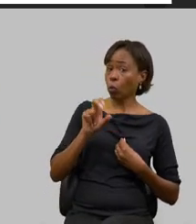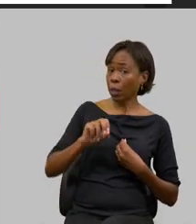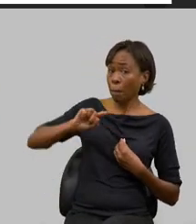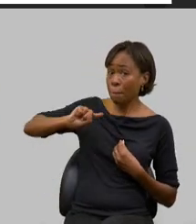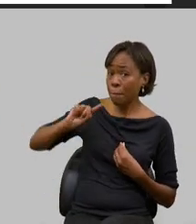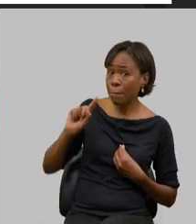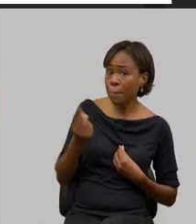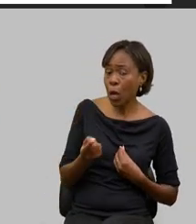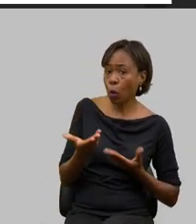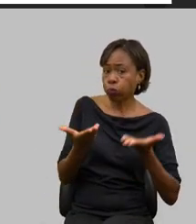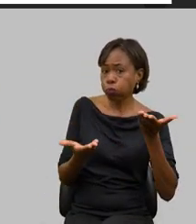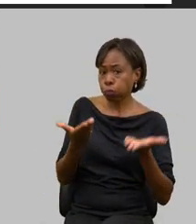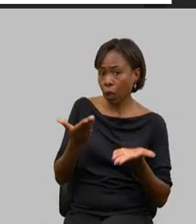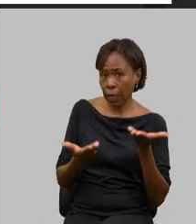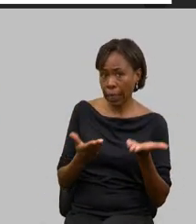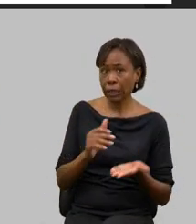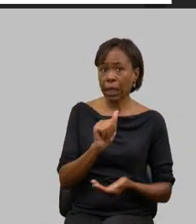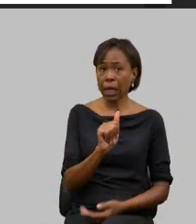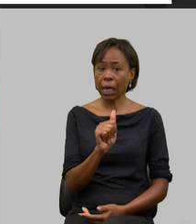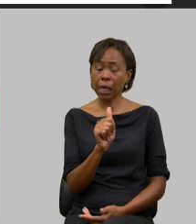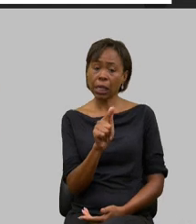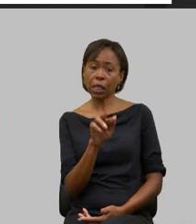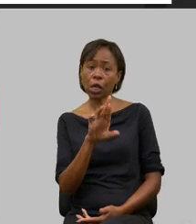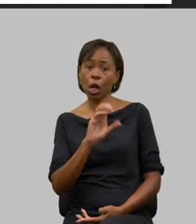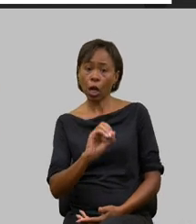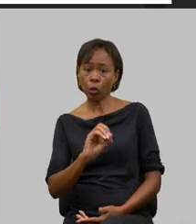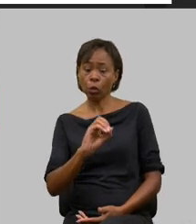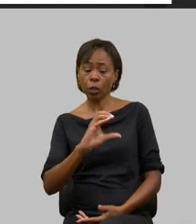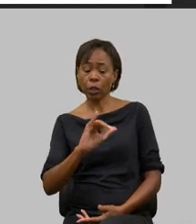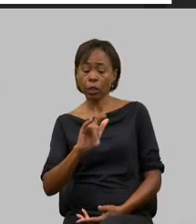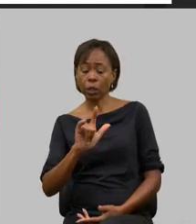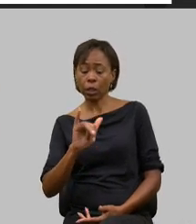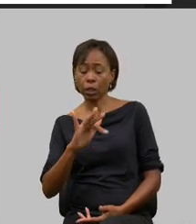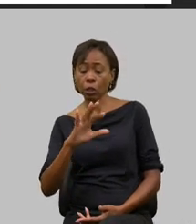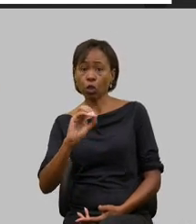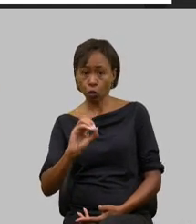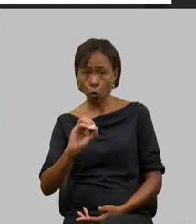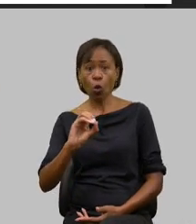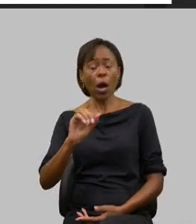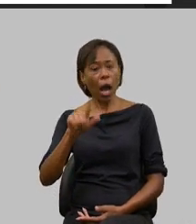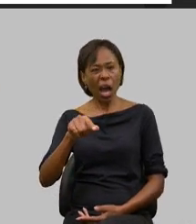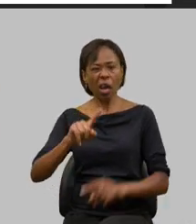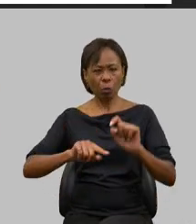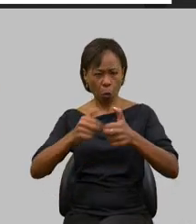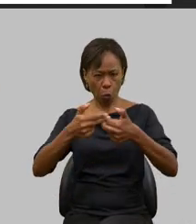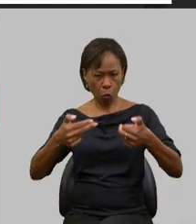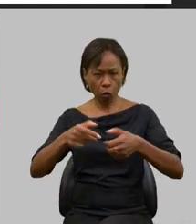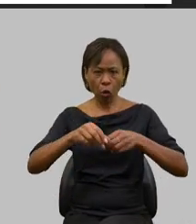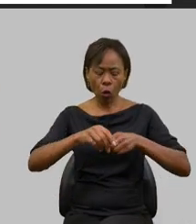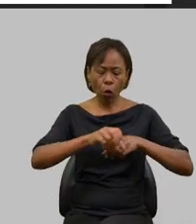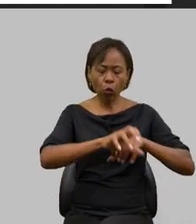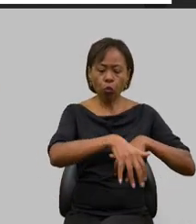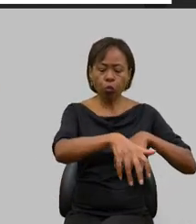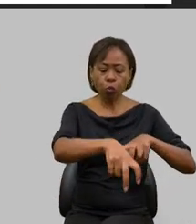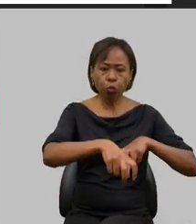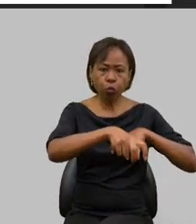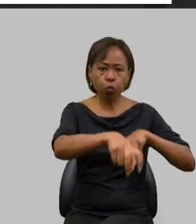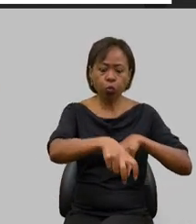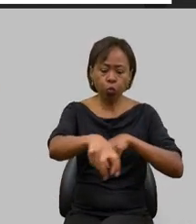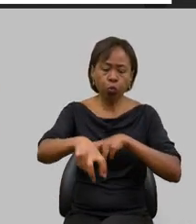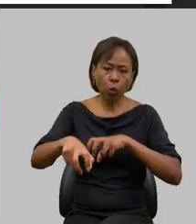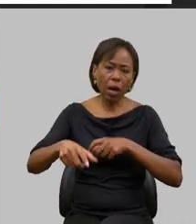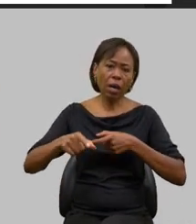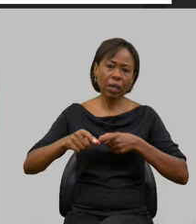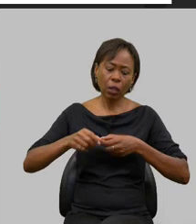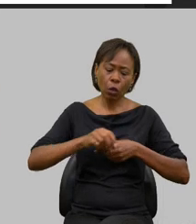que promove a correção do solo principalmente agregando silício e esse silício faz que os macronutrientes